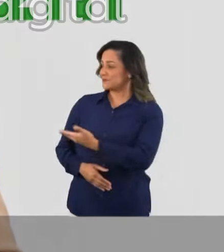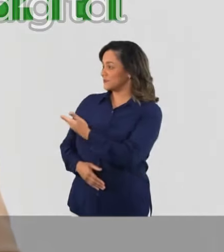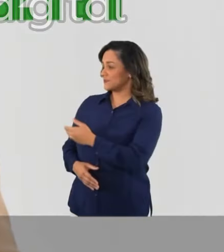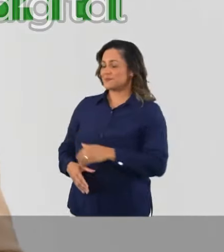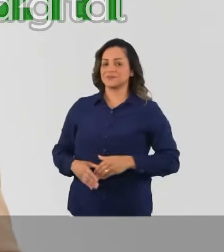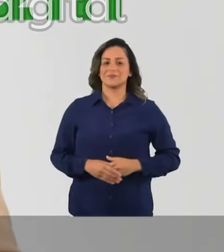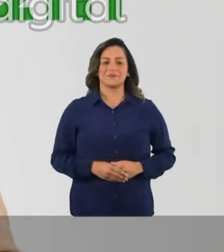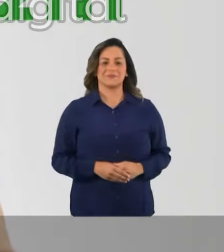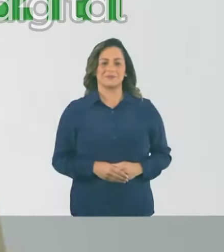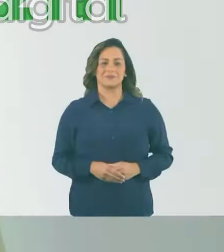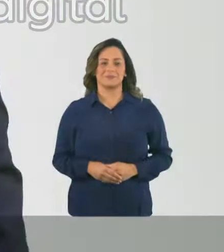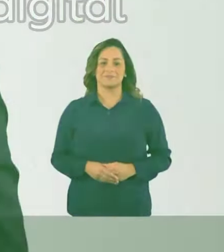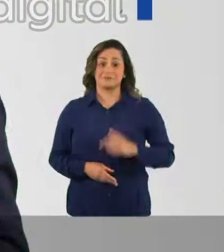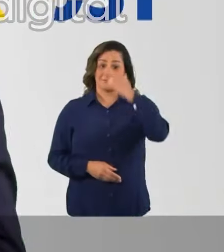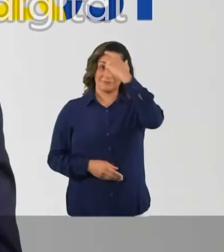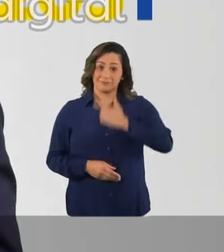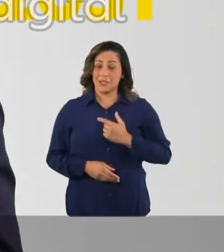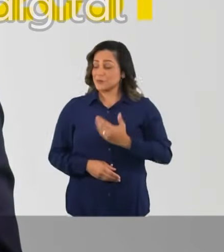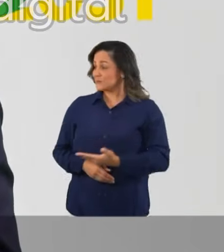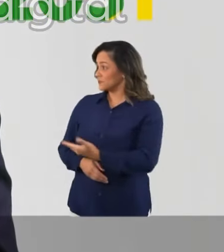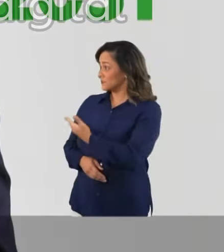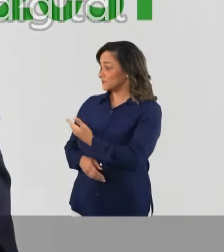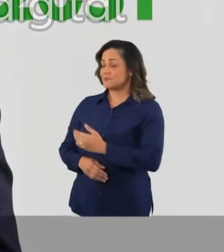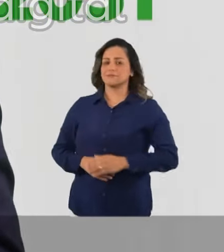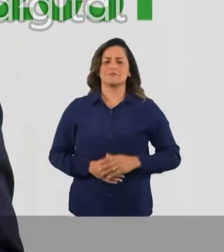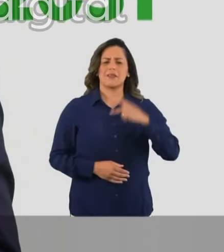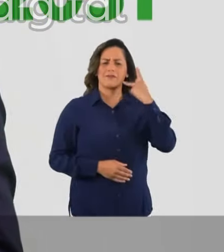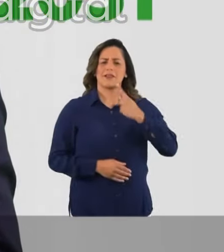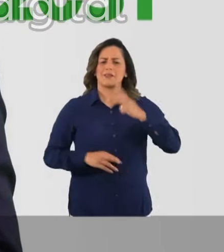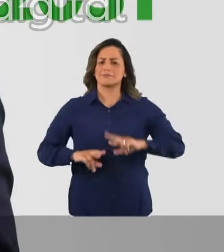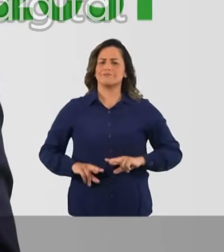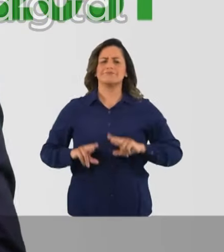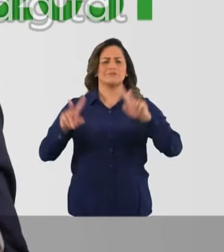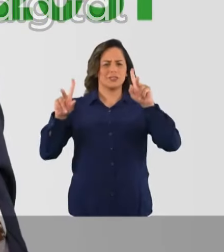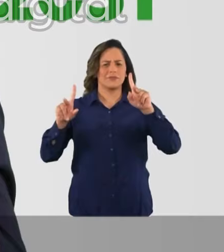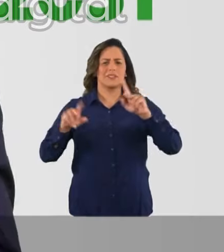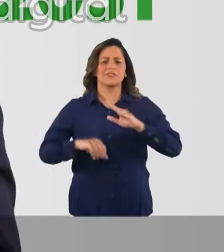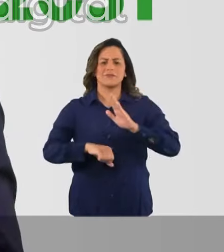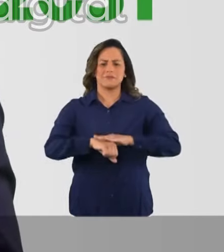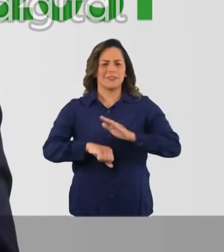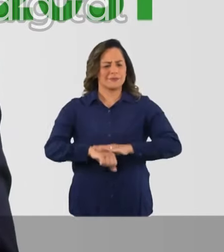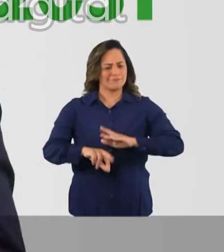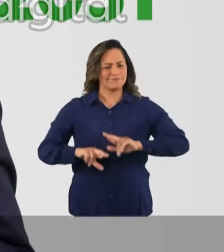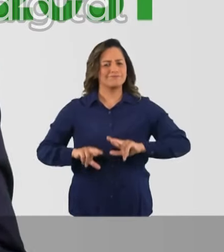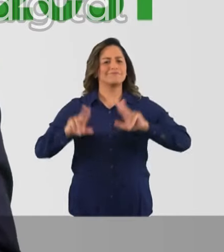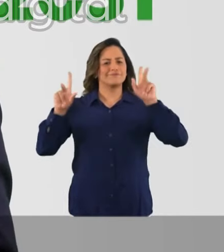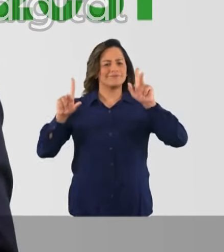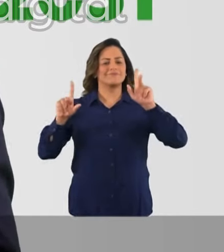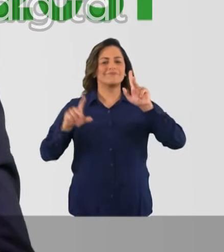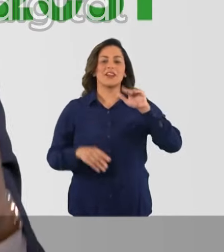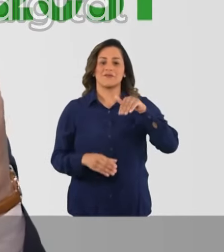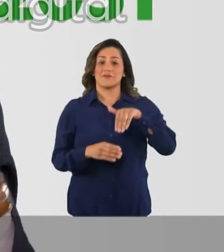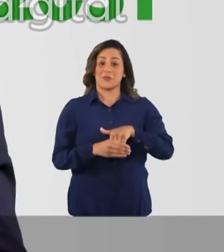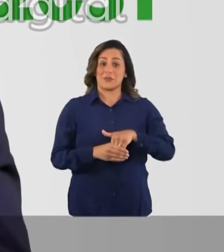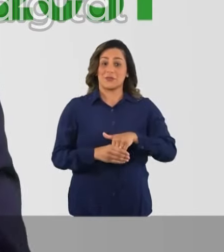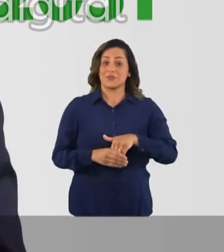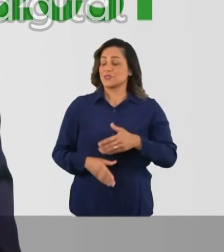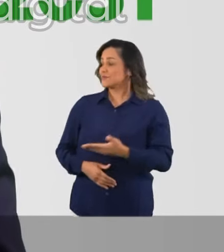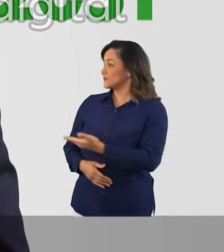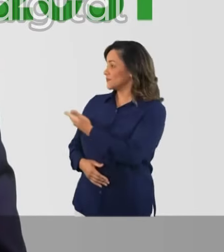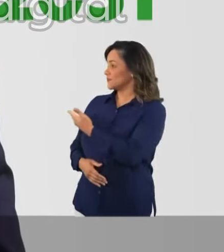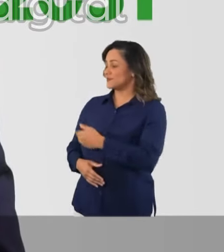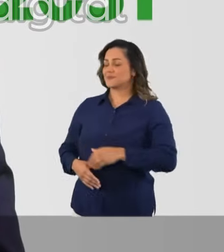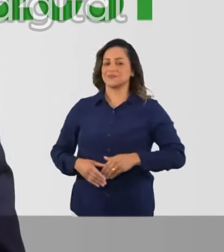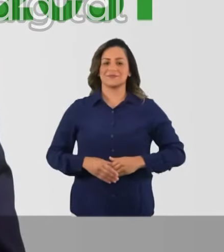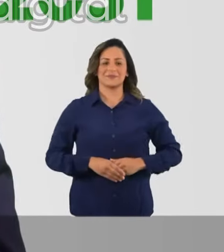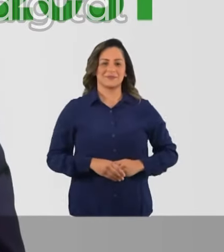Moreira 22-11. Sou Salomão Augusto. Serei o vereador que São Paulo nunca teve. Vou fazer o que ninguém nunca fez.